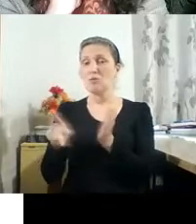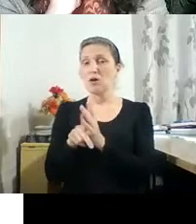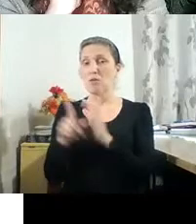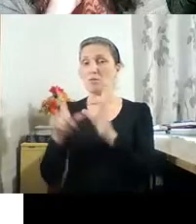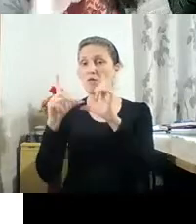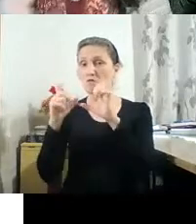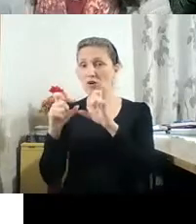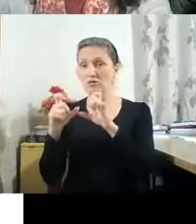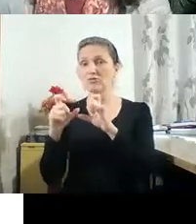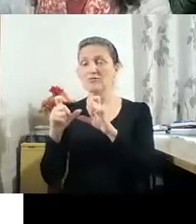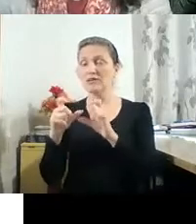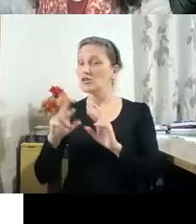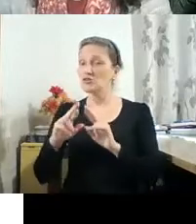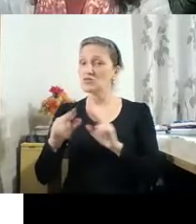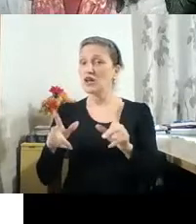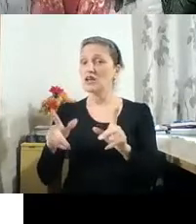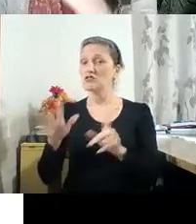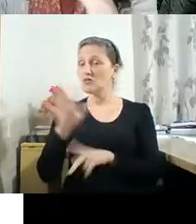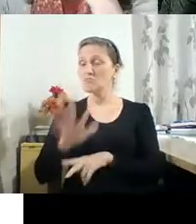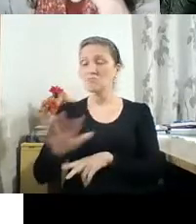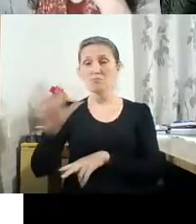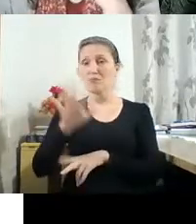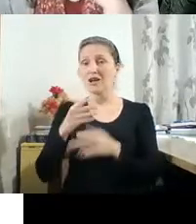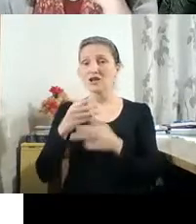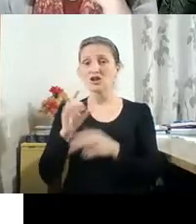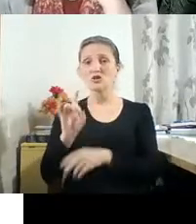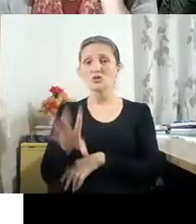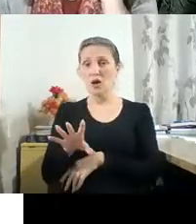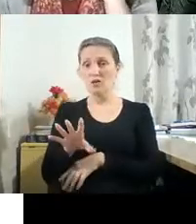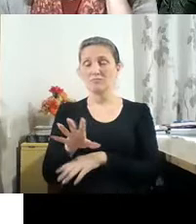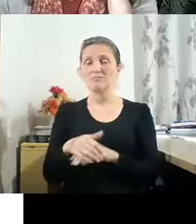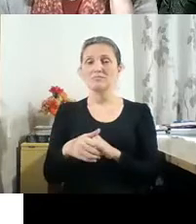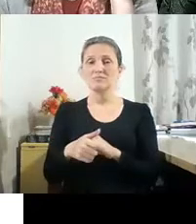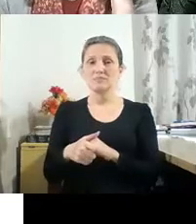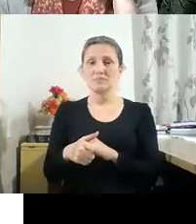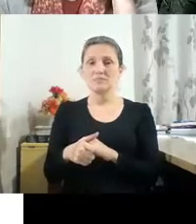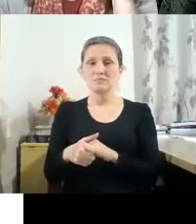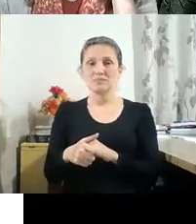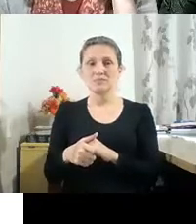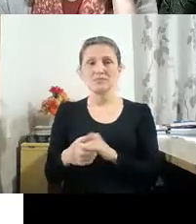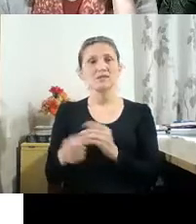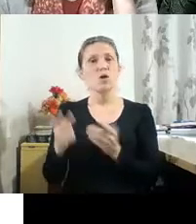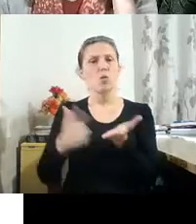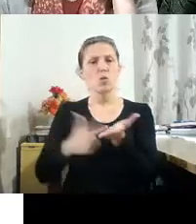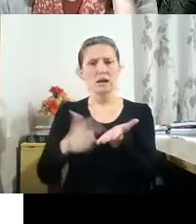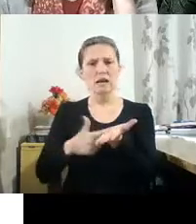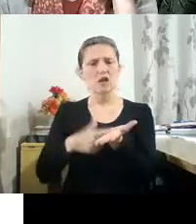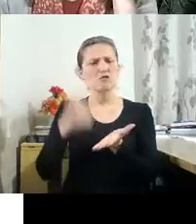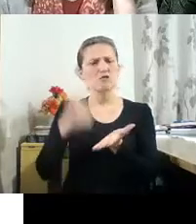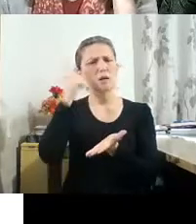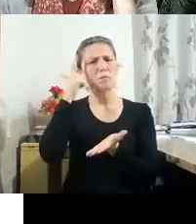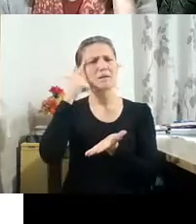diferente. E o livro, na verdade, era pensado como